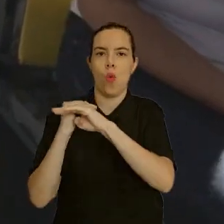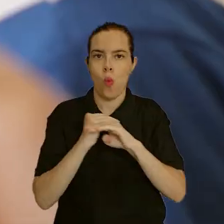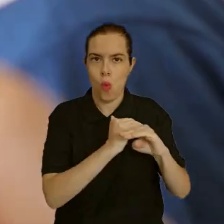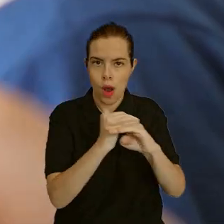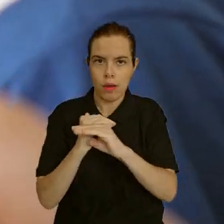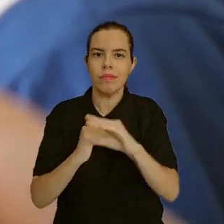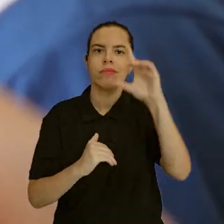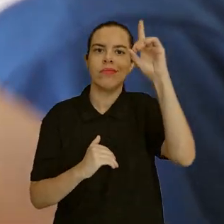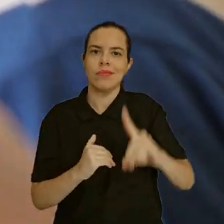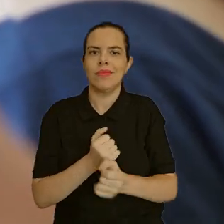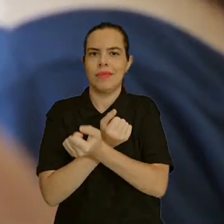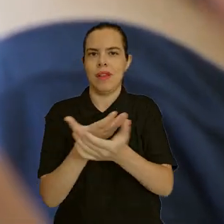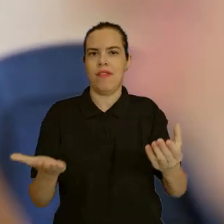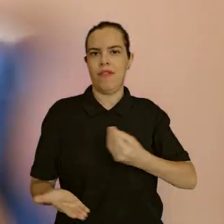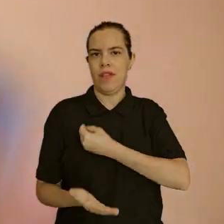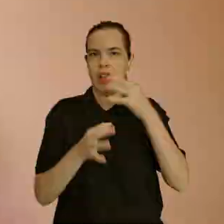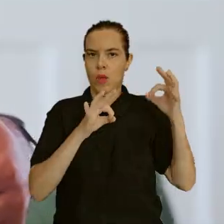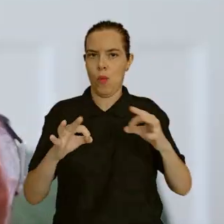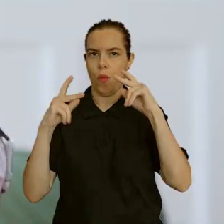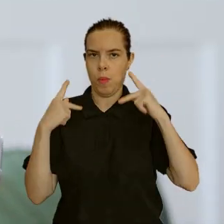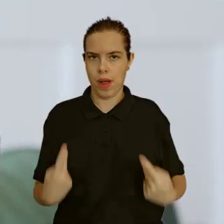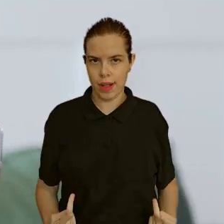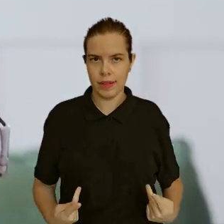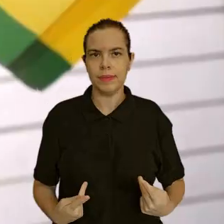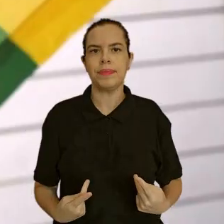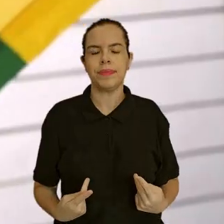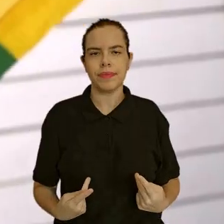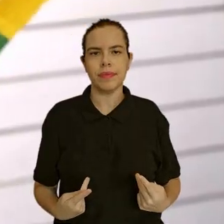igualdade e dignidade da pessoa humana.